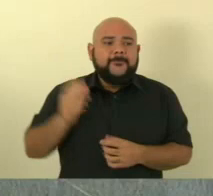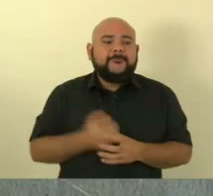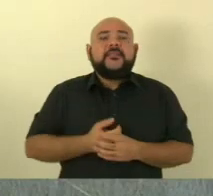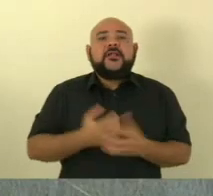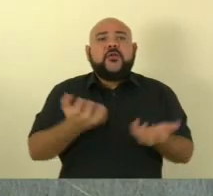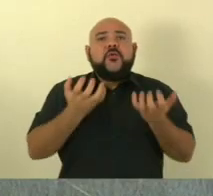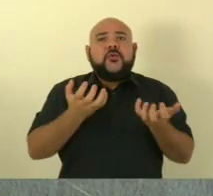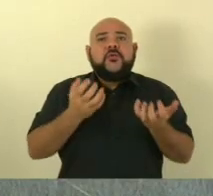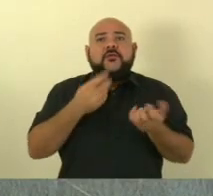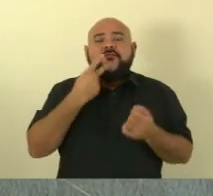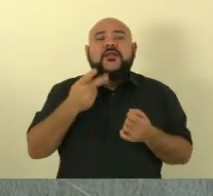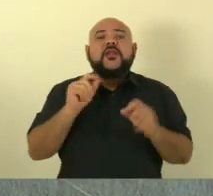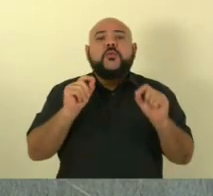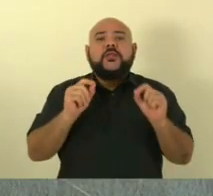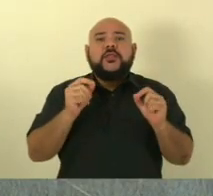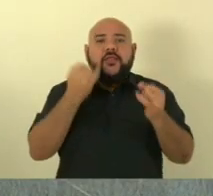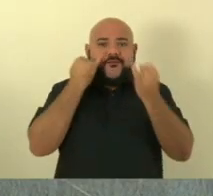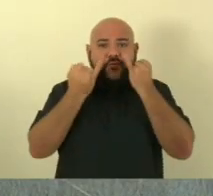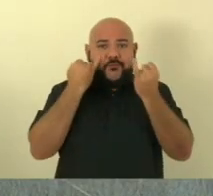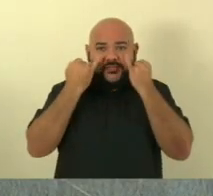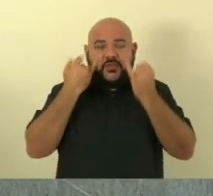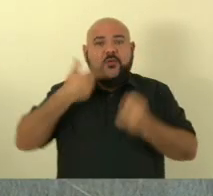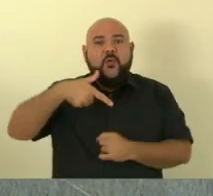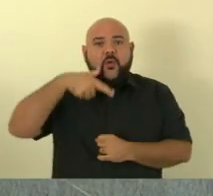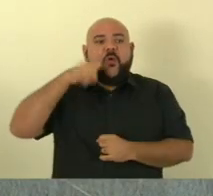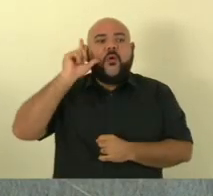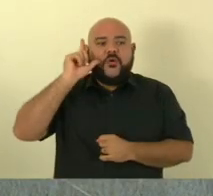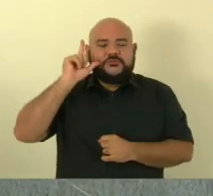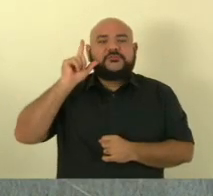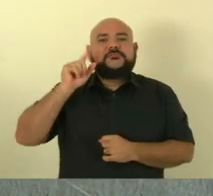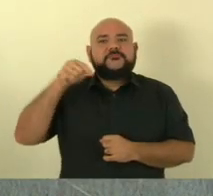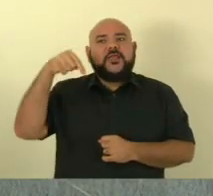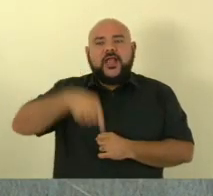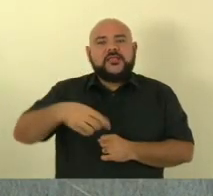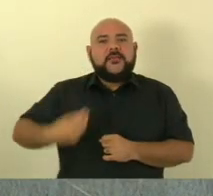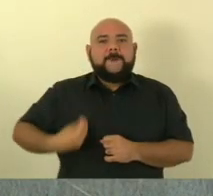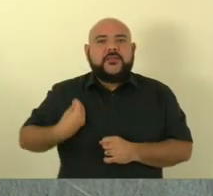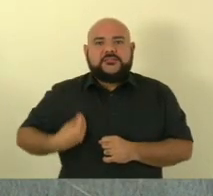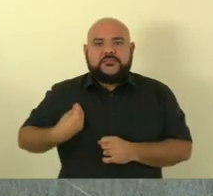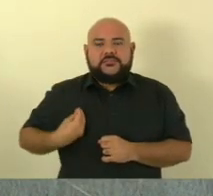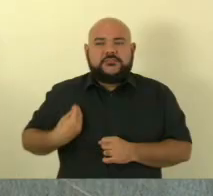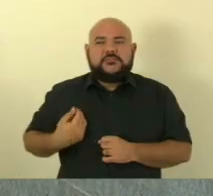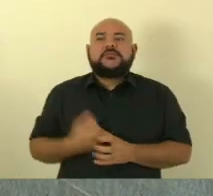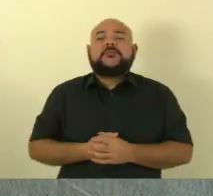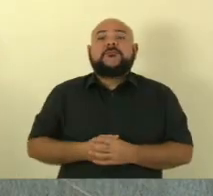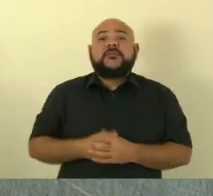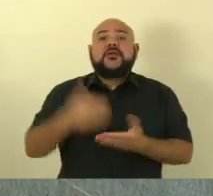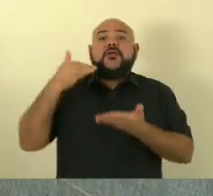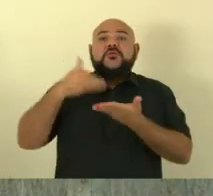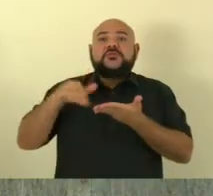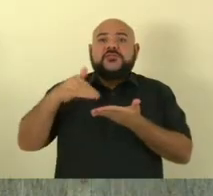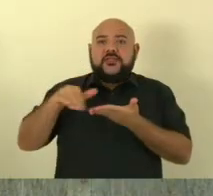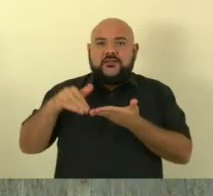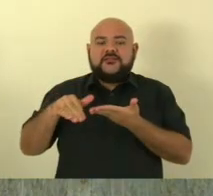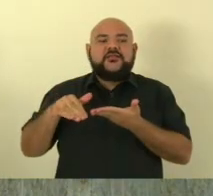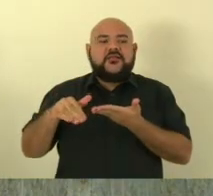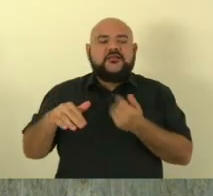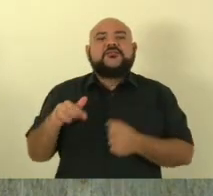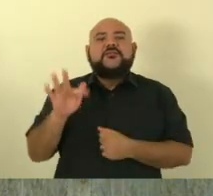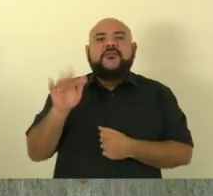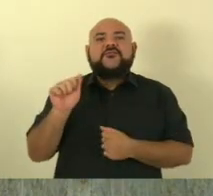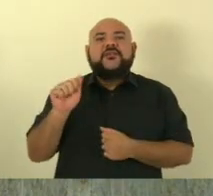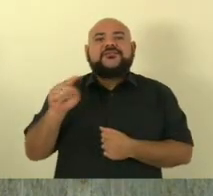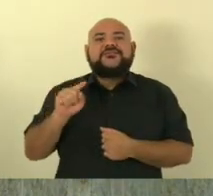e passar a informação que ontem nós tivemos aqui a presença do secretário de fazenda e